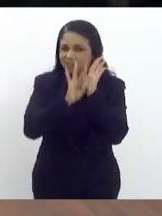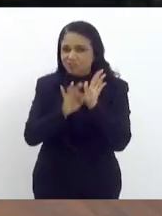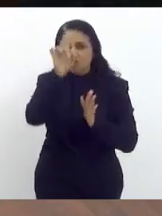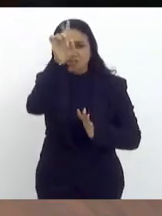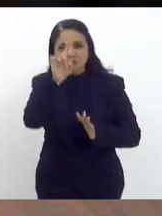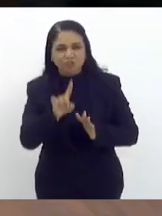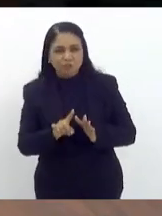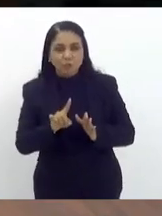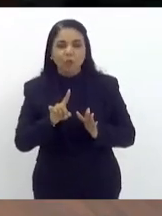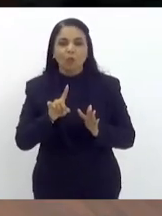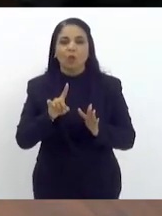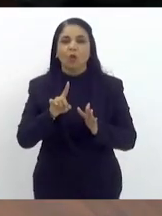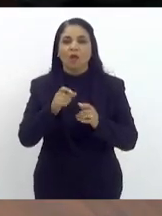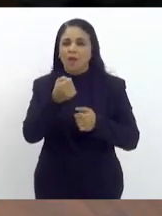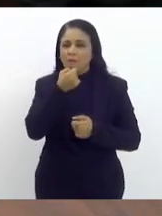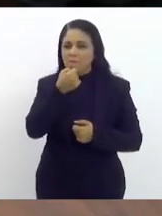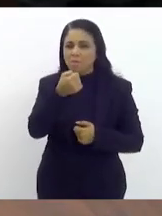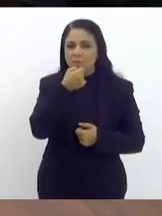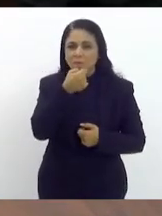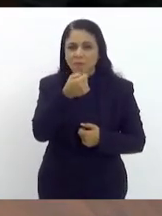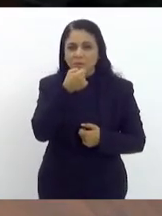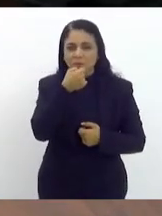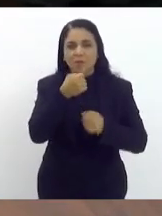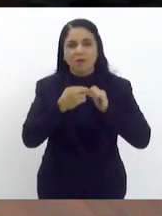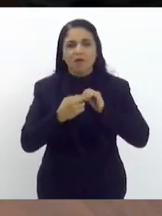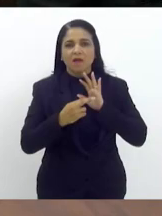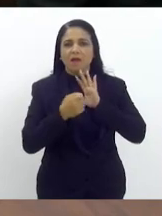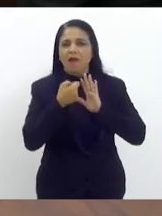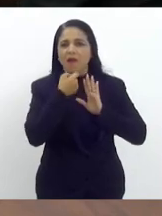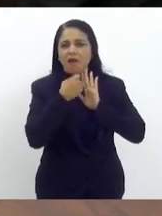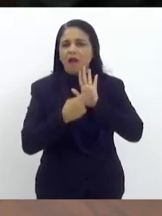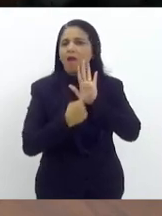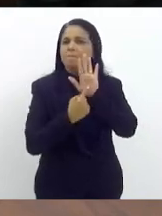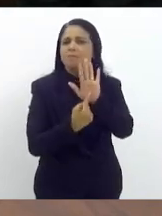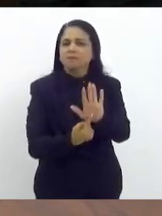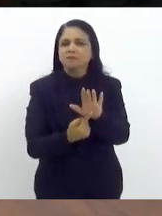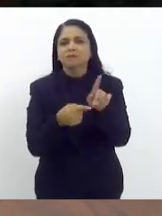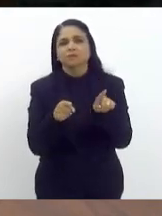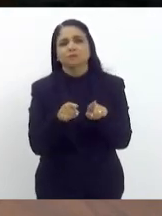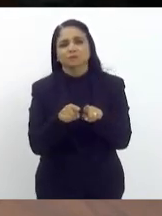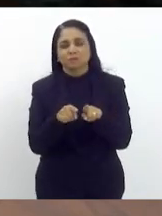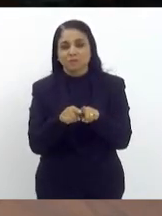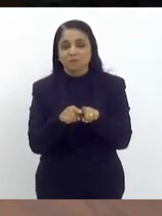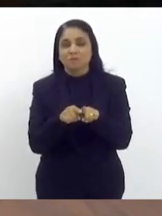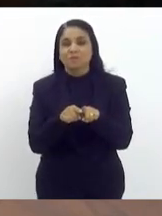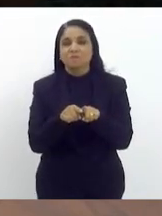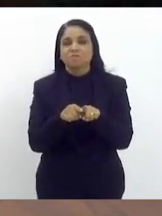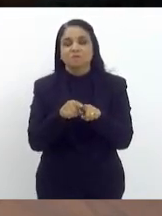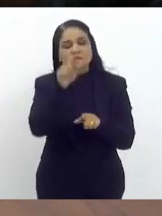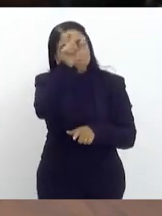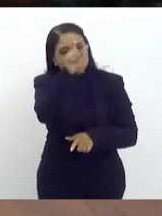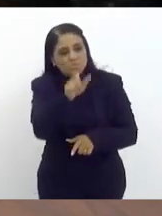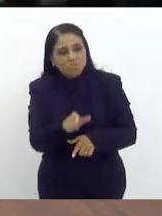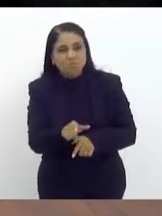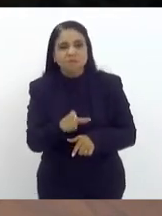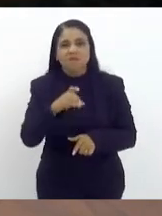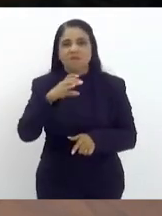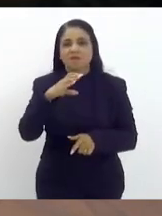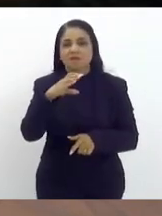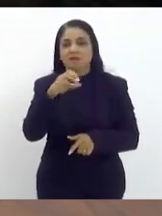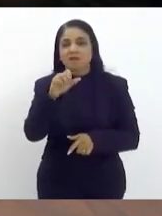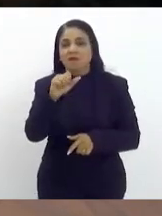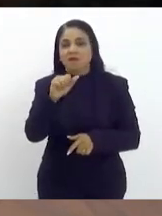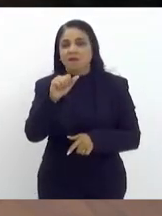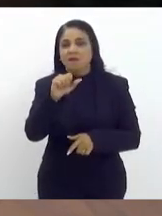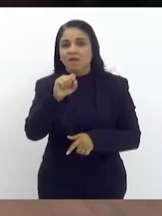apresentador repórter e muito mais essa pessoa que é amada